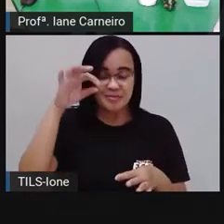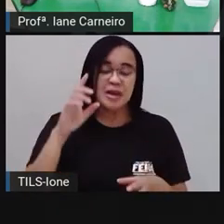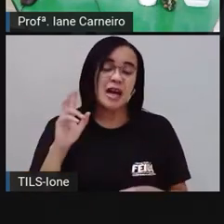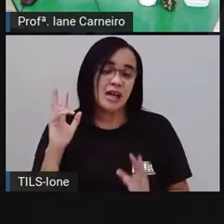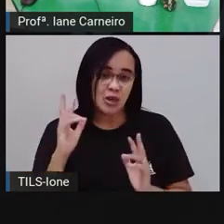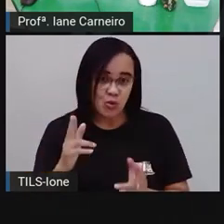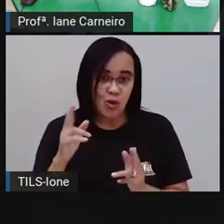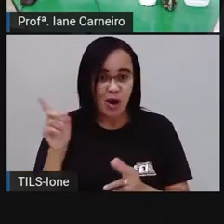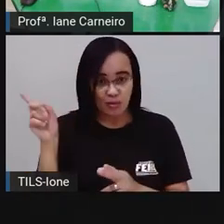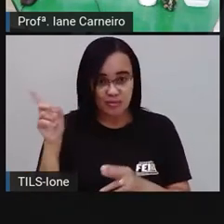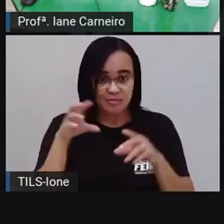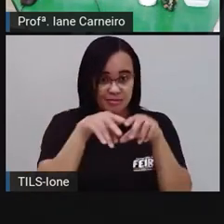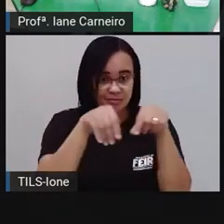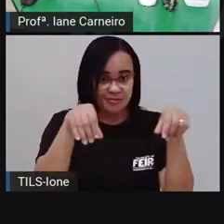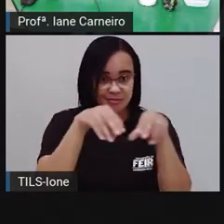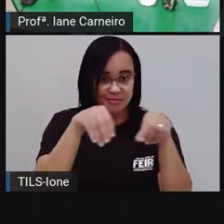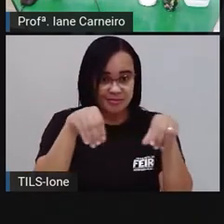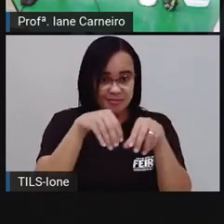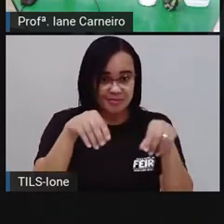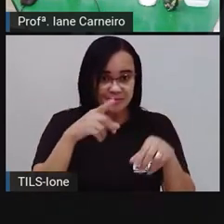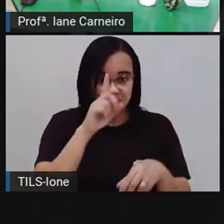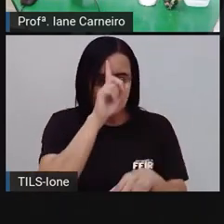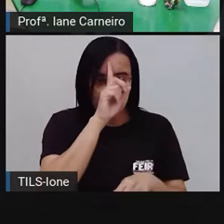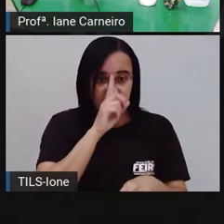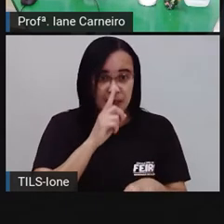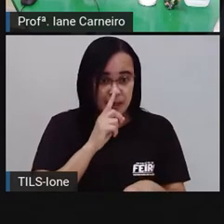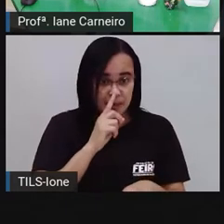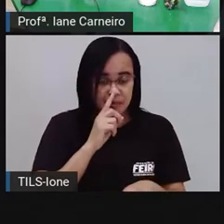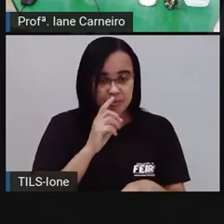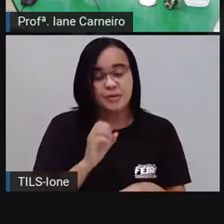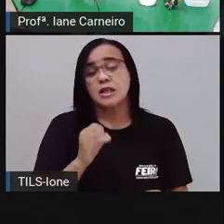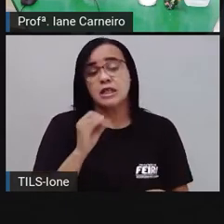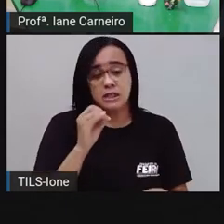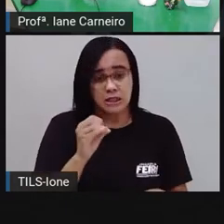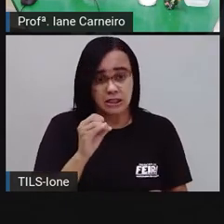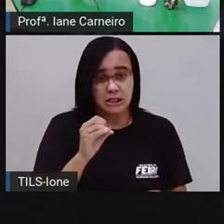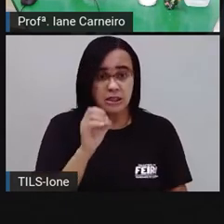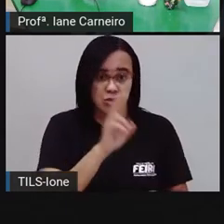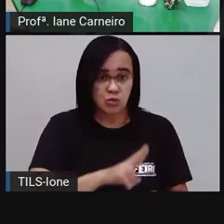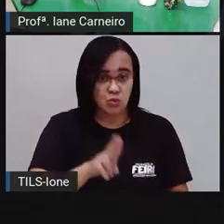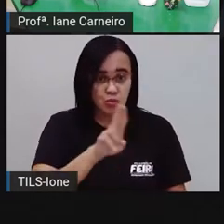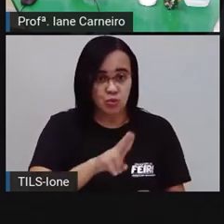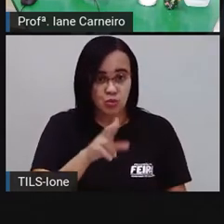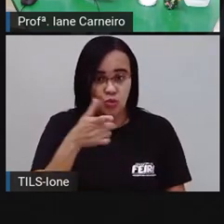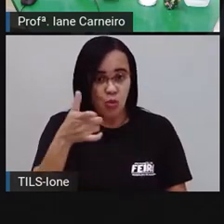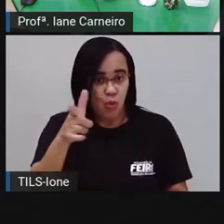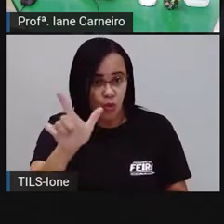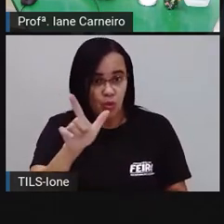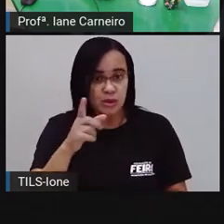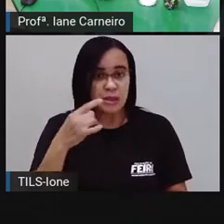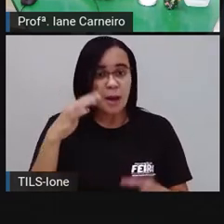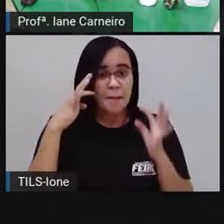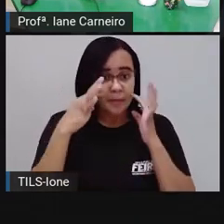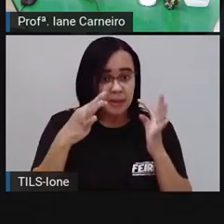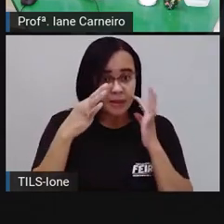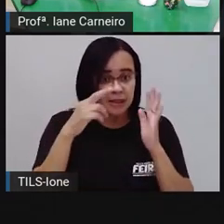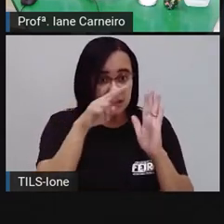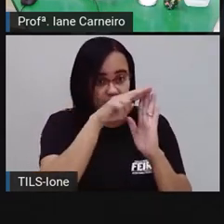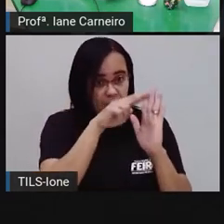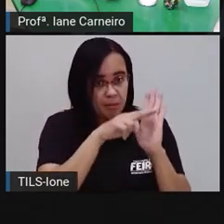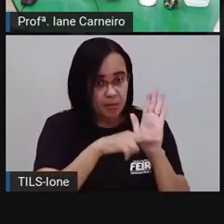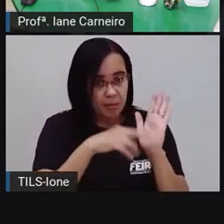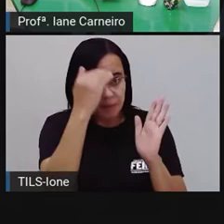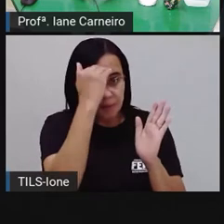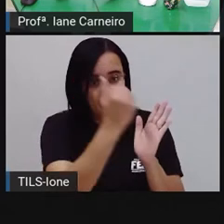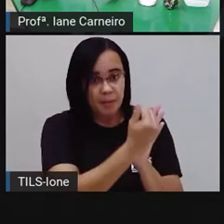usar outra farinha de milho, você tem que se atentar à receita que o produtor ensina, tá bom? Lá na